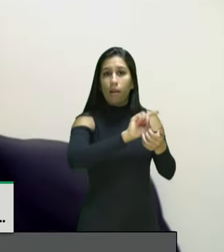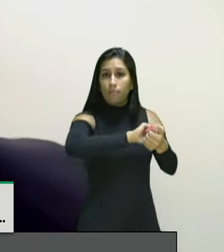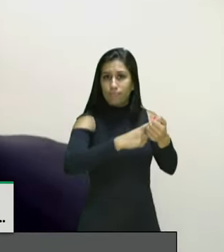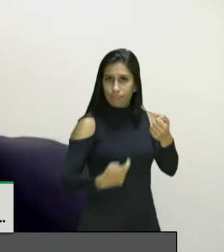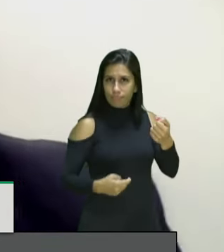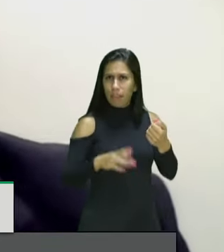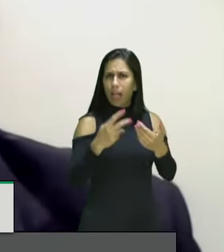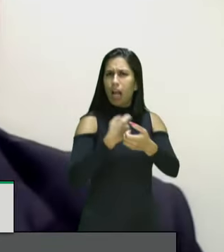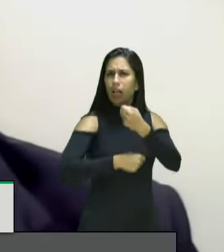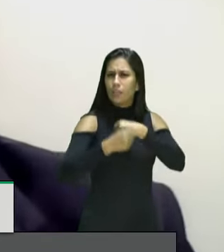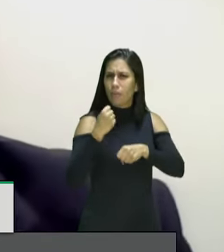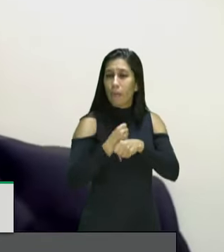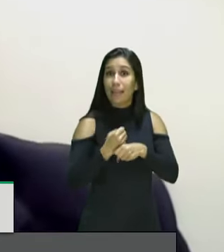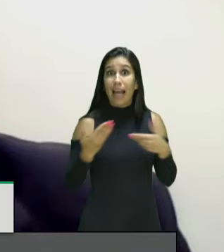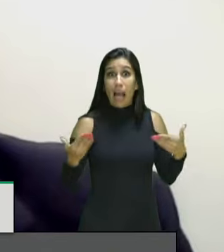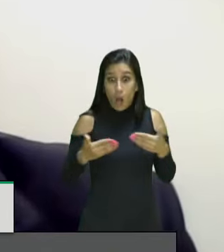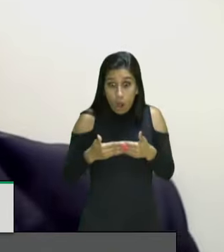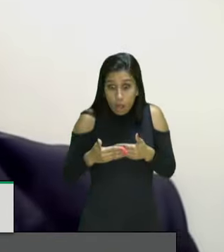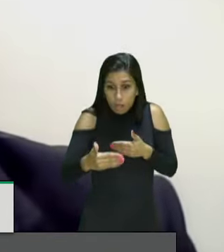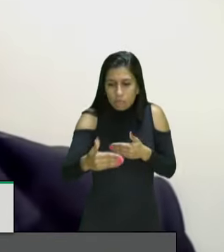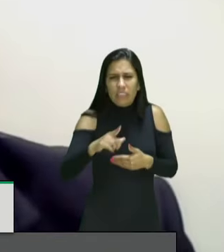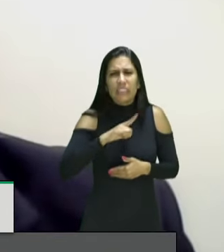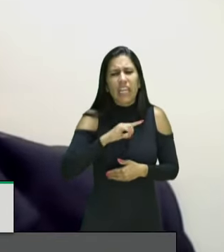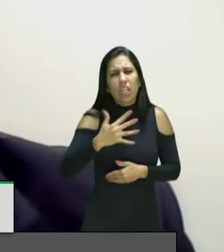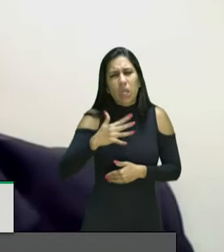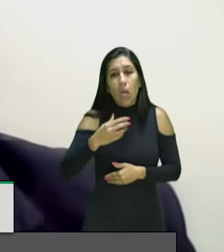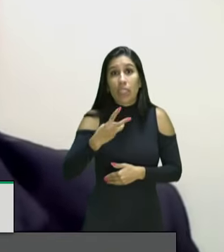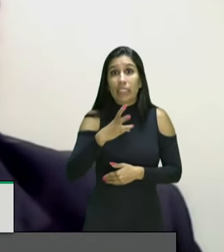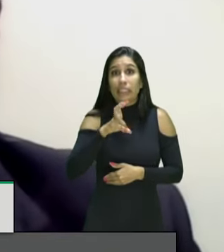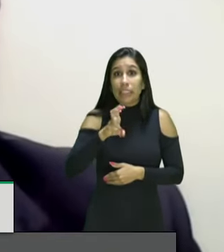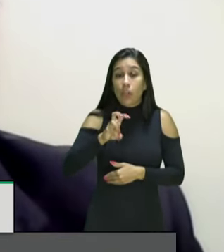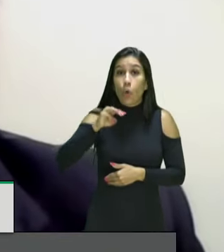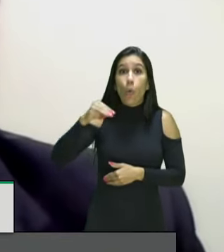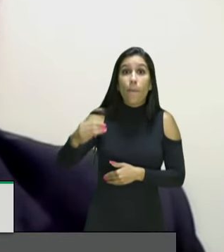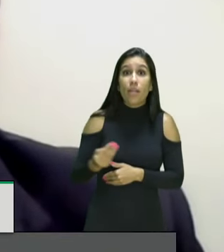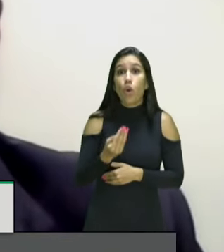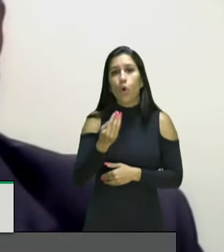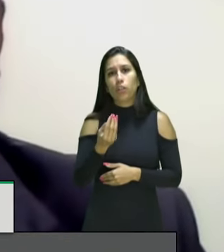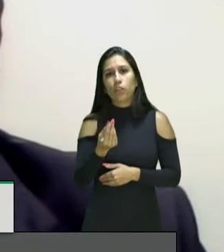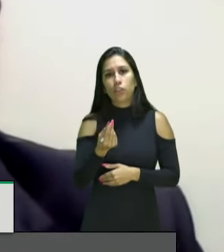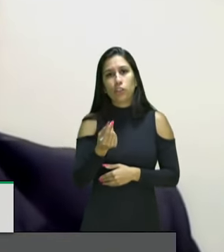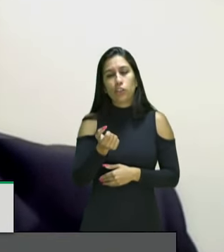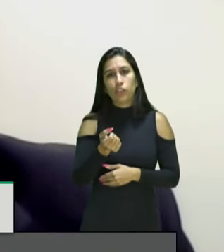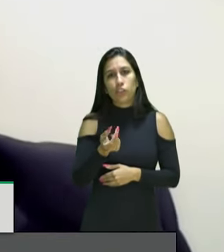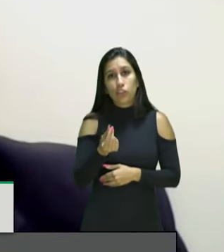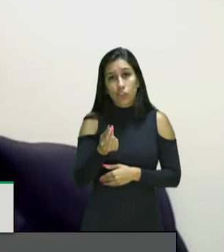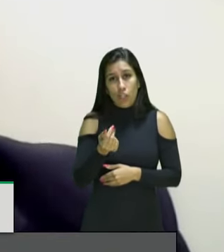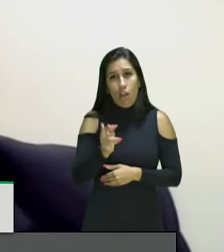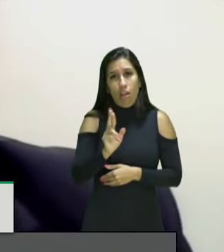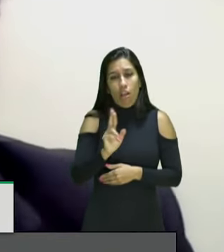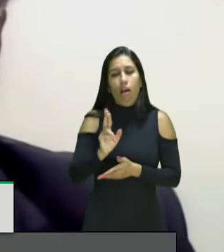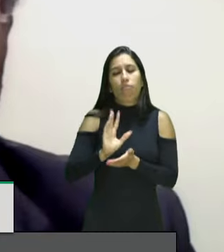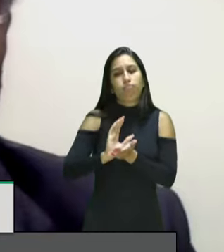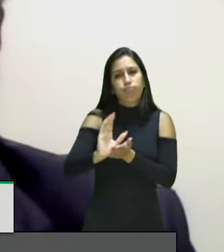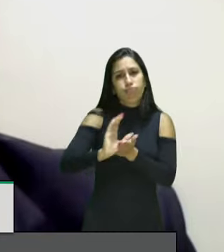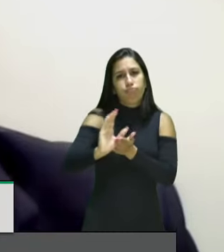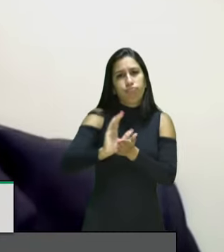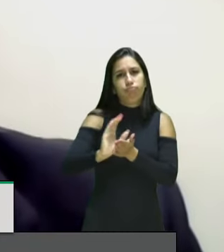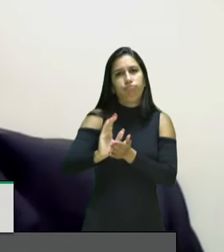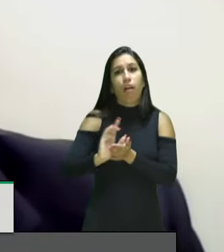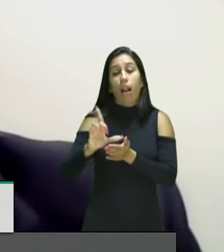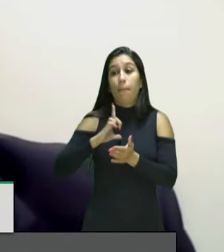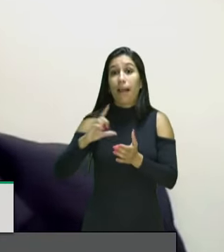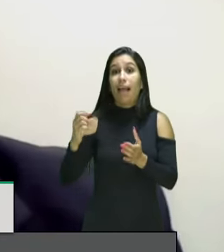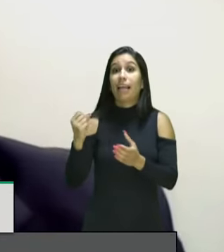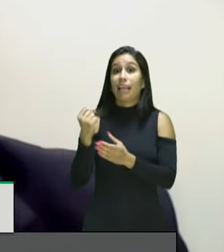para 2021 de 35 milhões ainda de recursos a serem repassados voltados a essa questão da emergência escolar, garantindo assim a